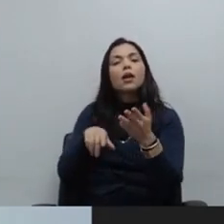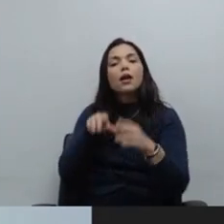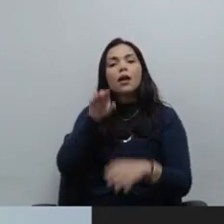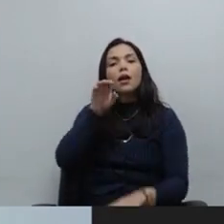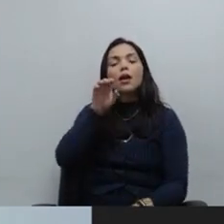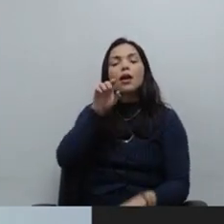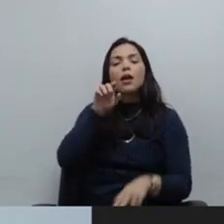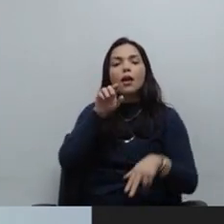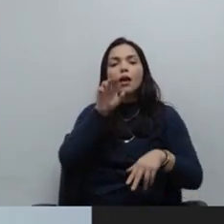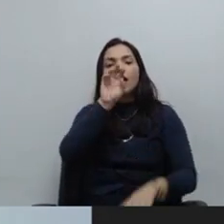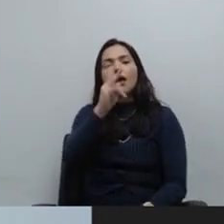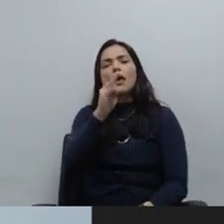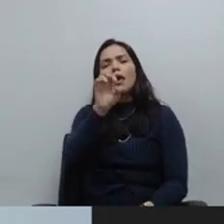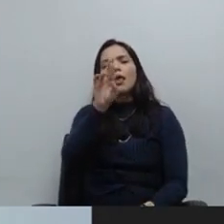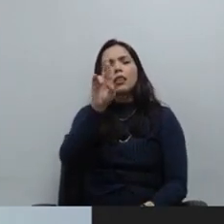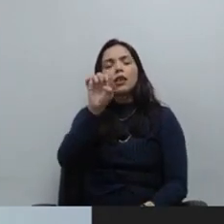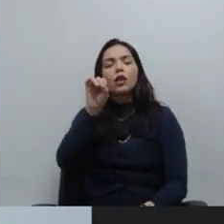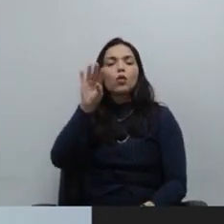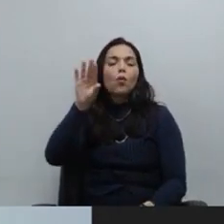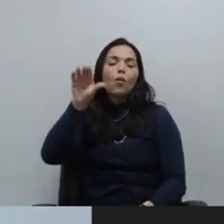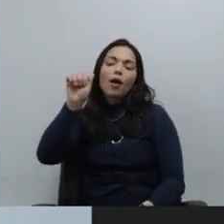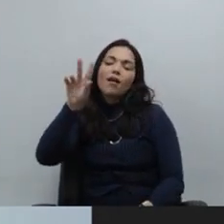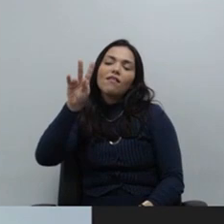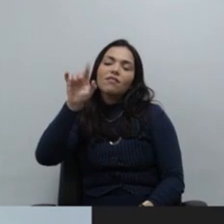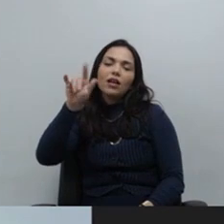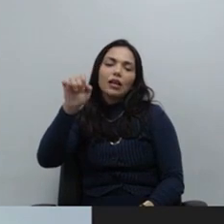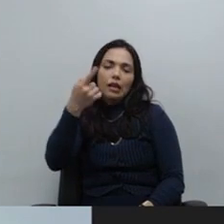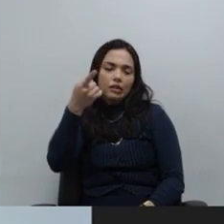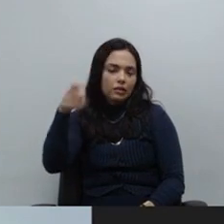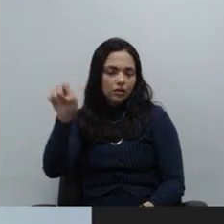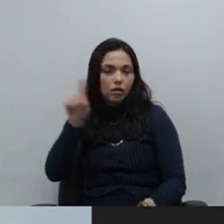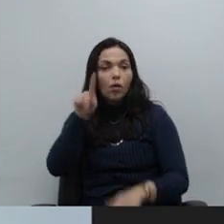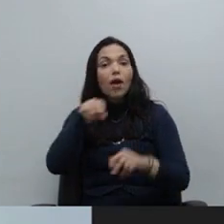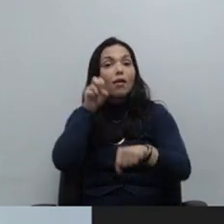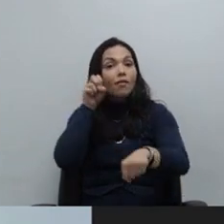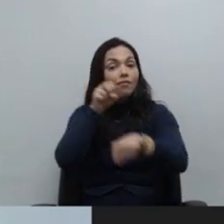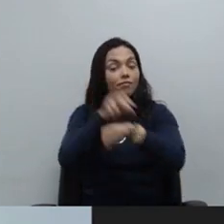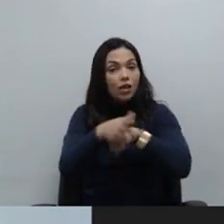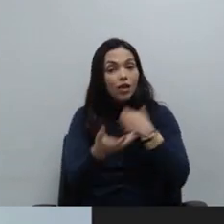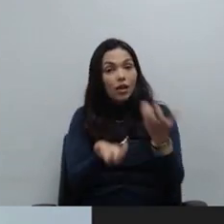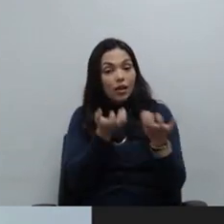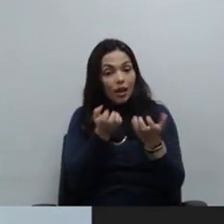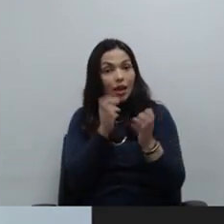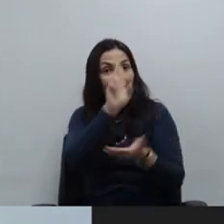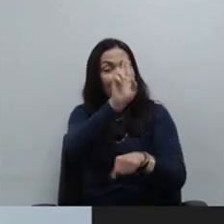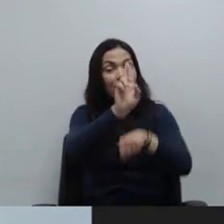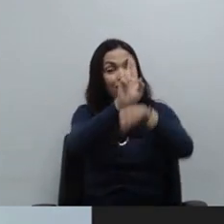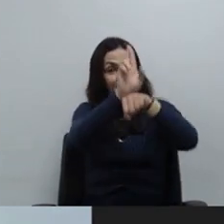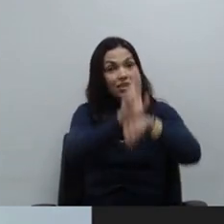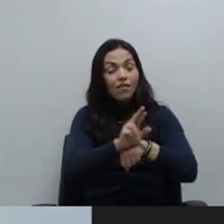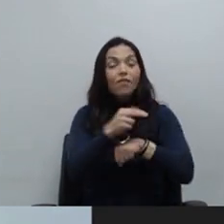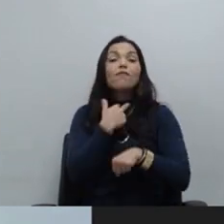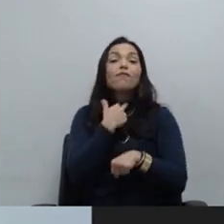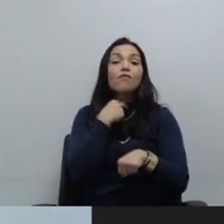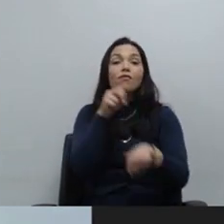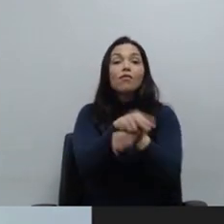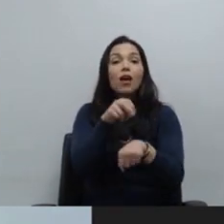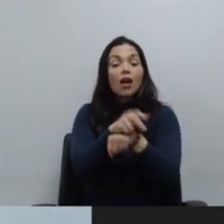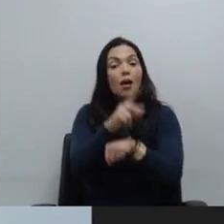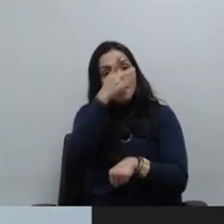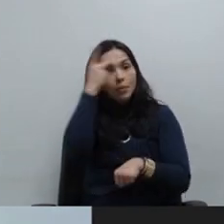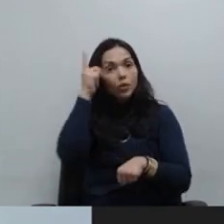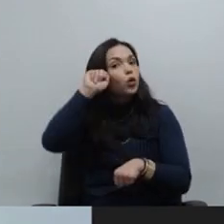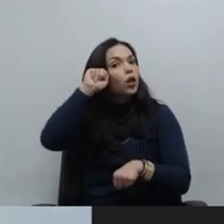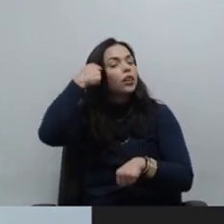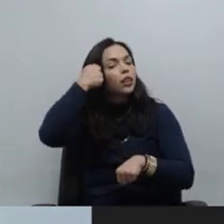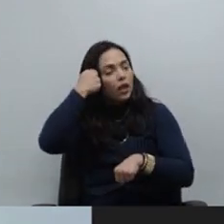Ele estava buscando uma vaga dentro da reserva de vagas para pessoas negras